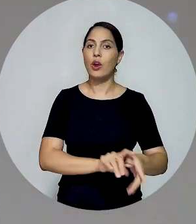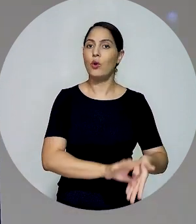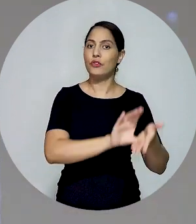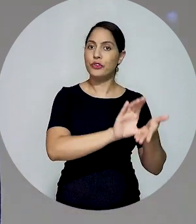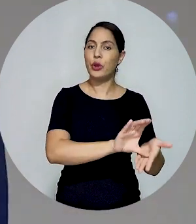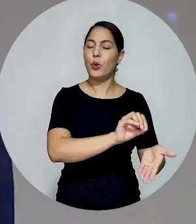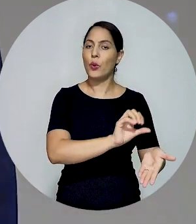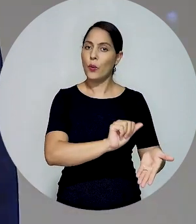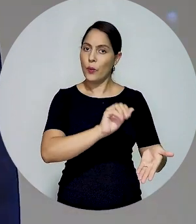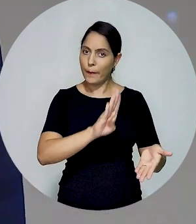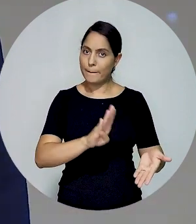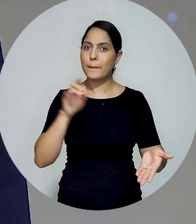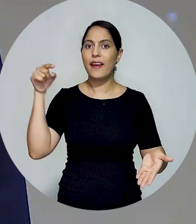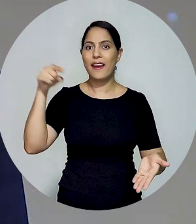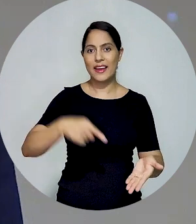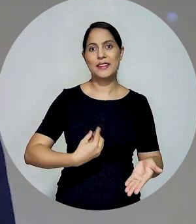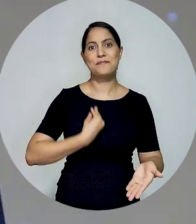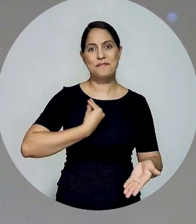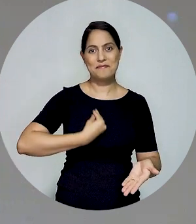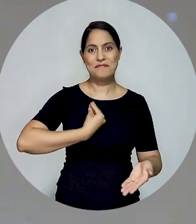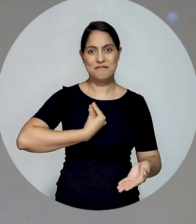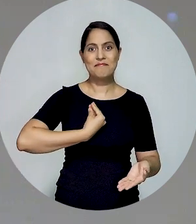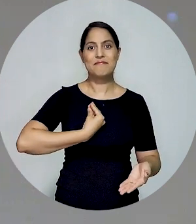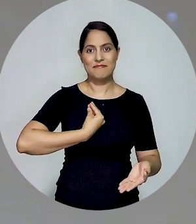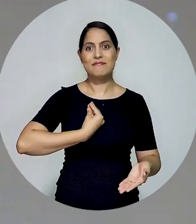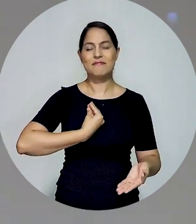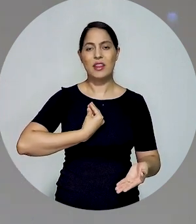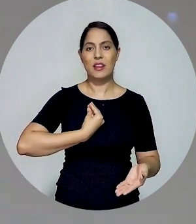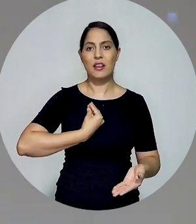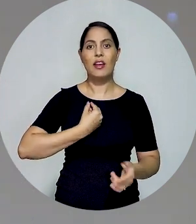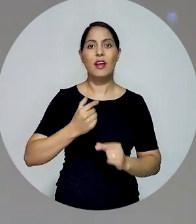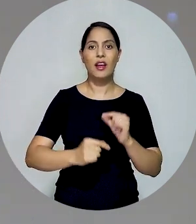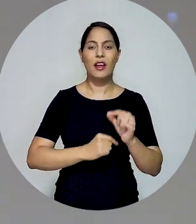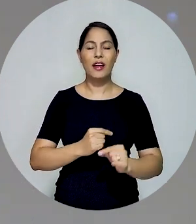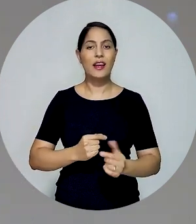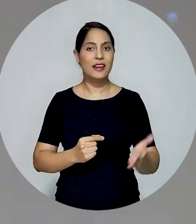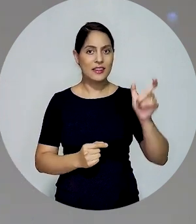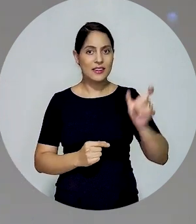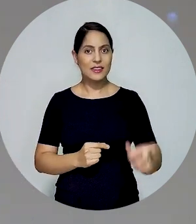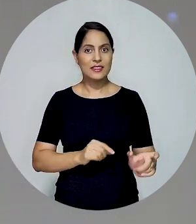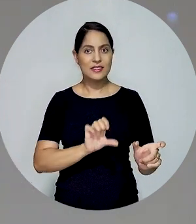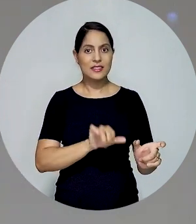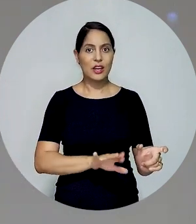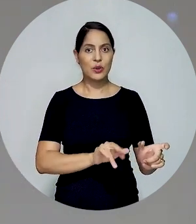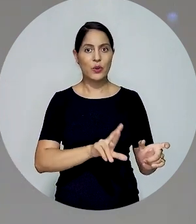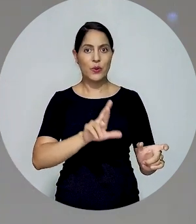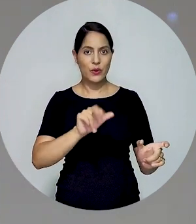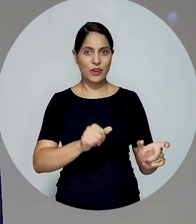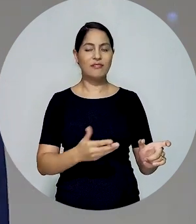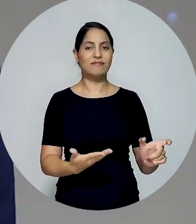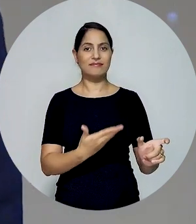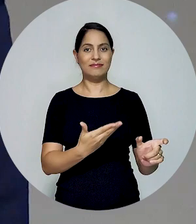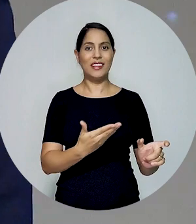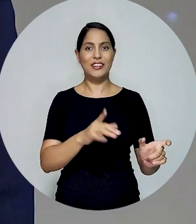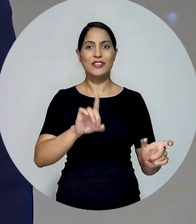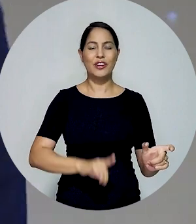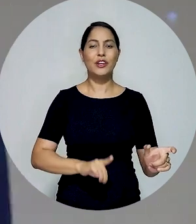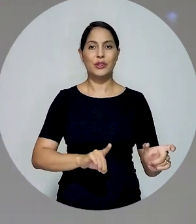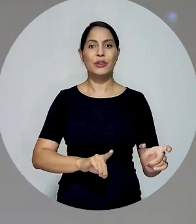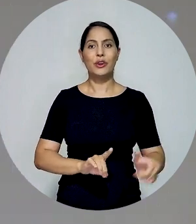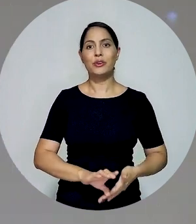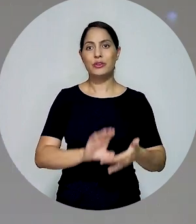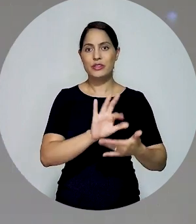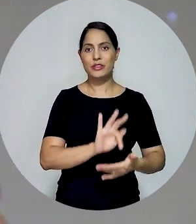e também pelo Conselho Federal da Ordem, aqui muito bem representada pela Sayuri Ottoni, que é a nossa